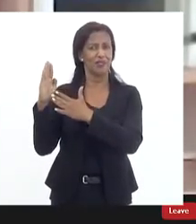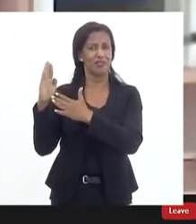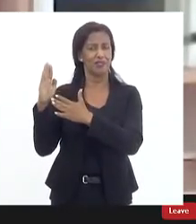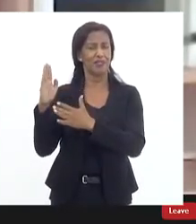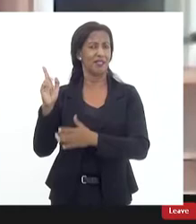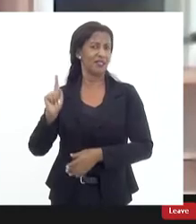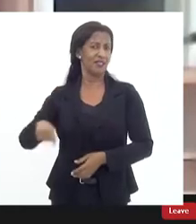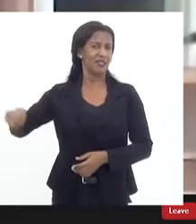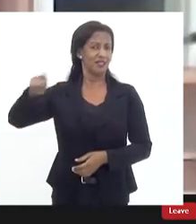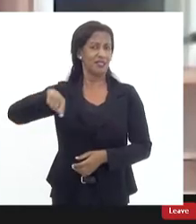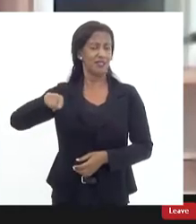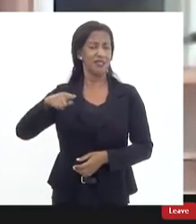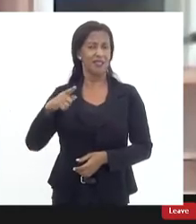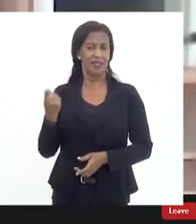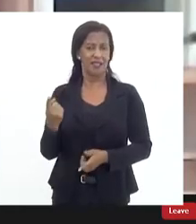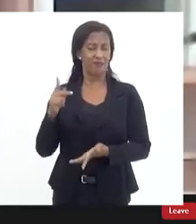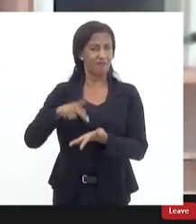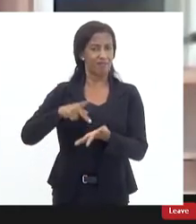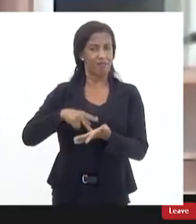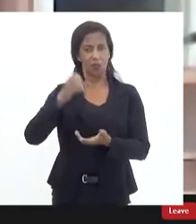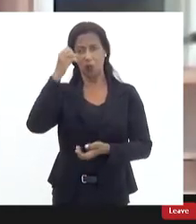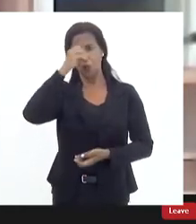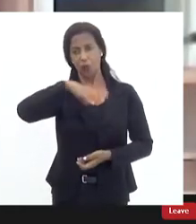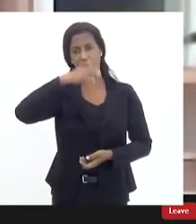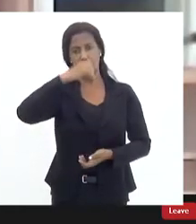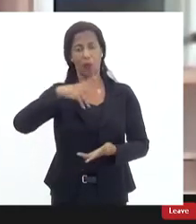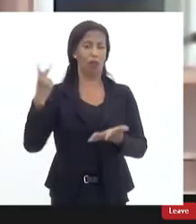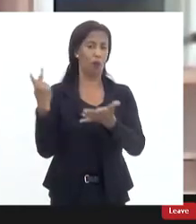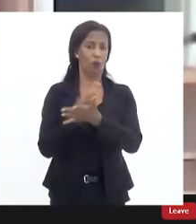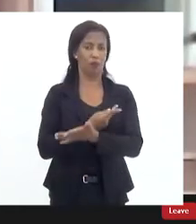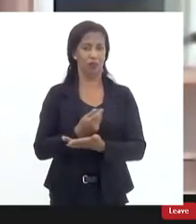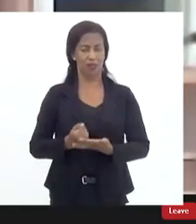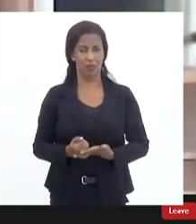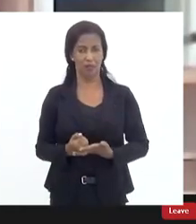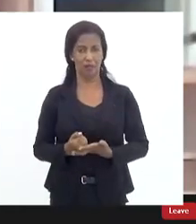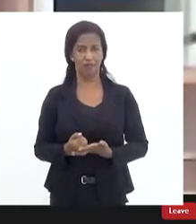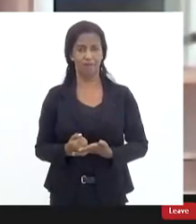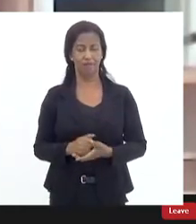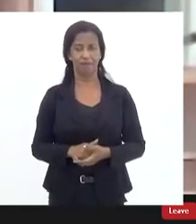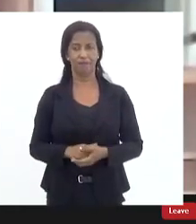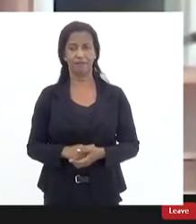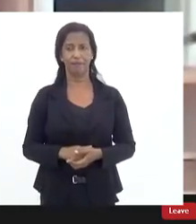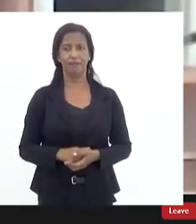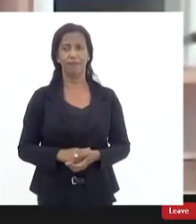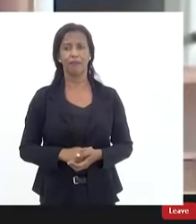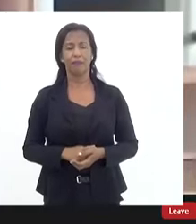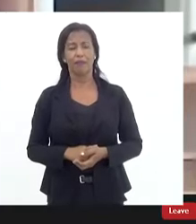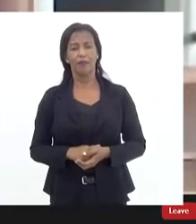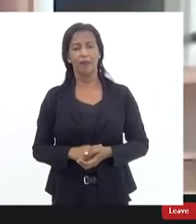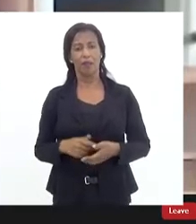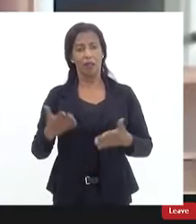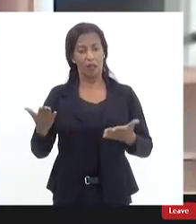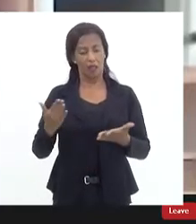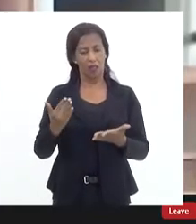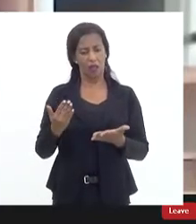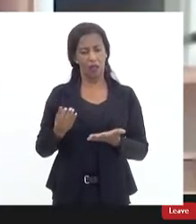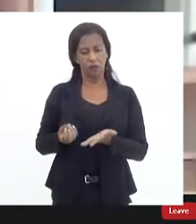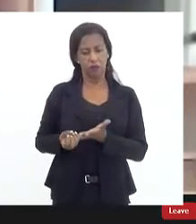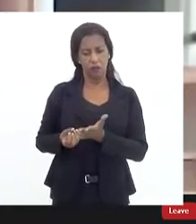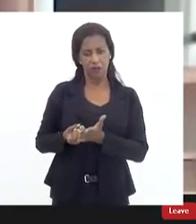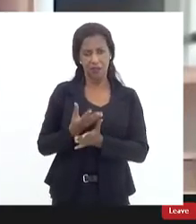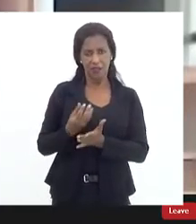absurda e que acabam sendo vitimadas por isso né então assim é uma iniciativa que